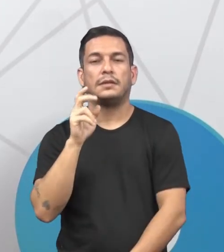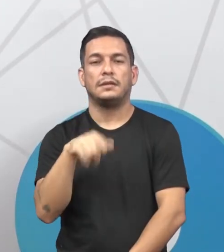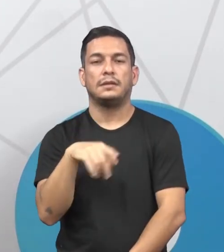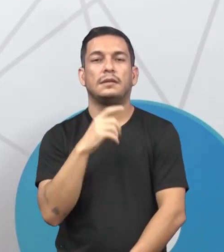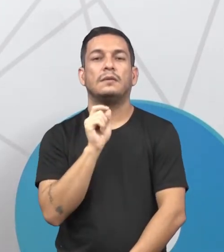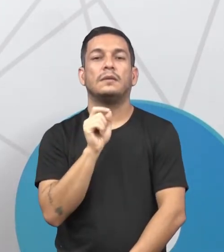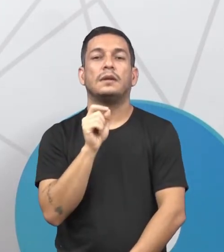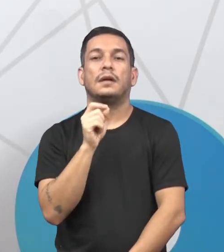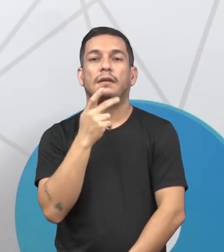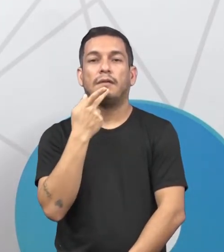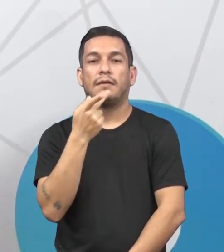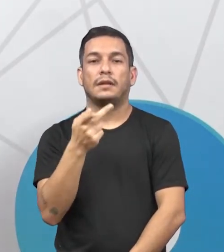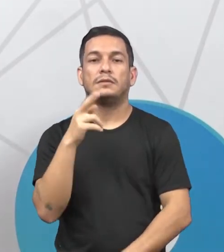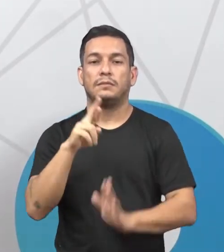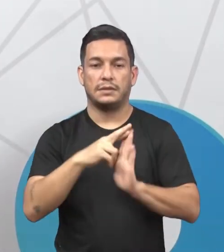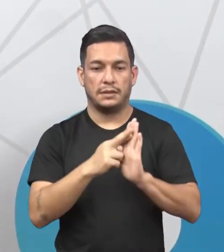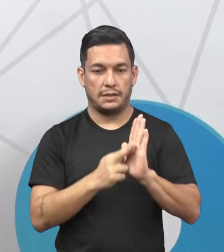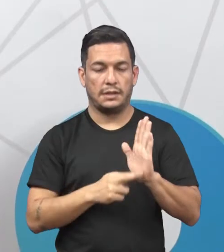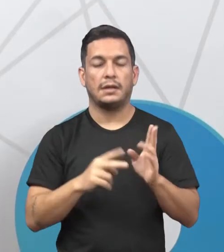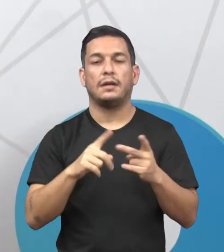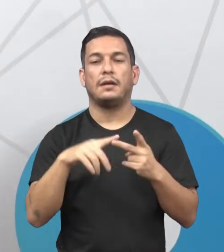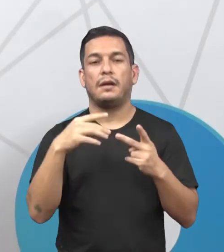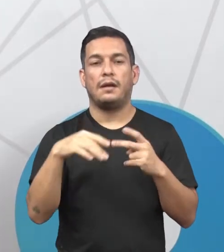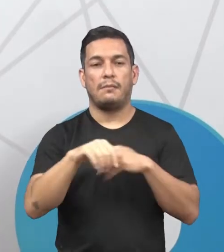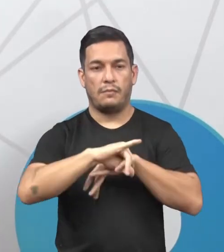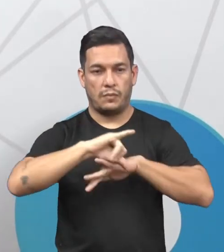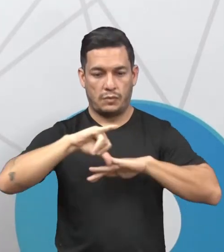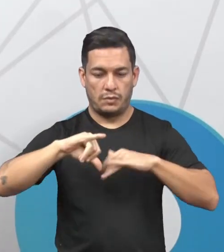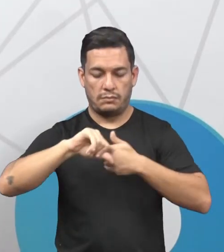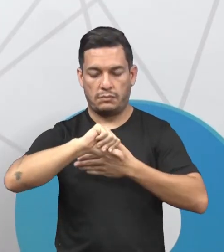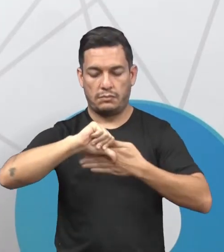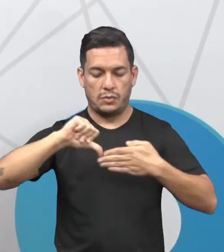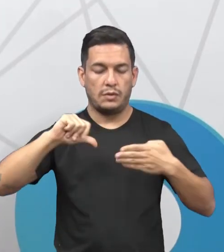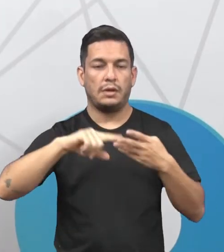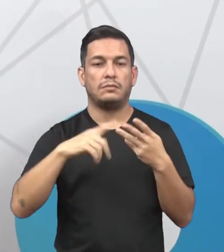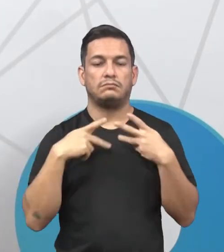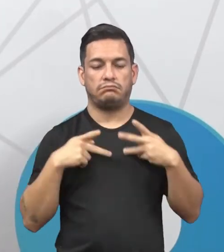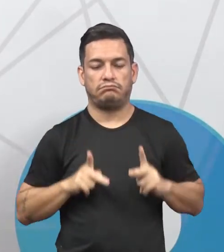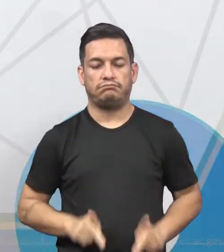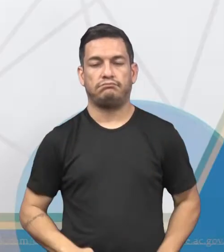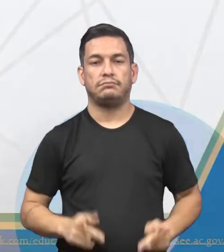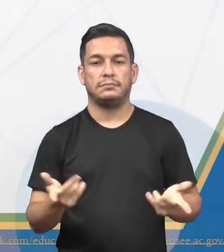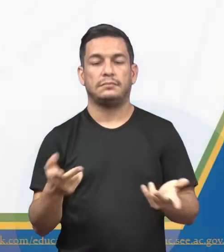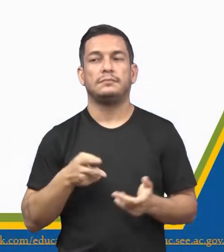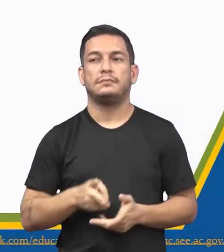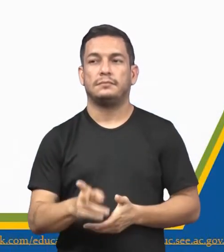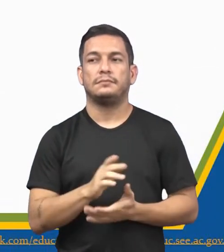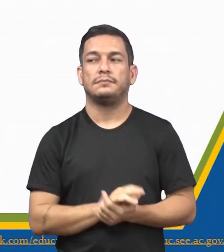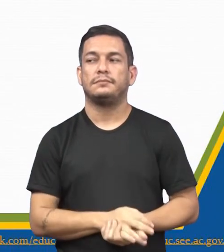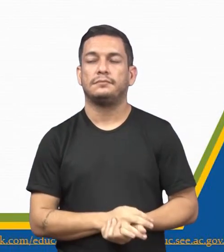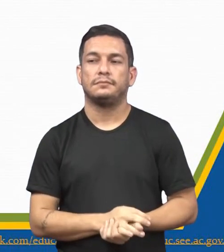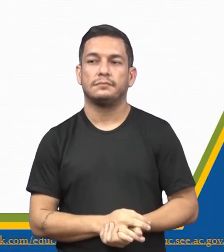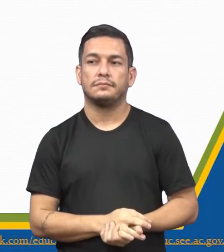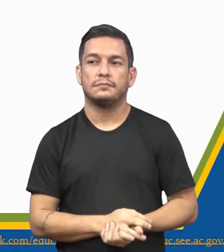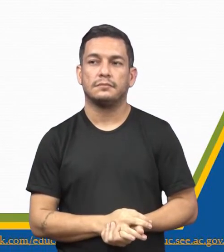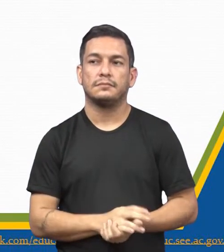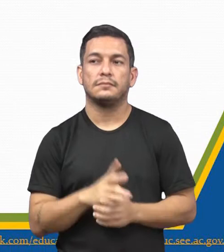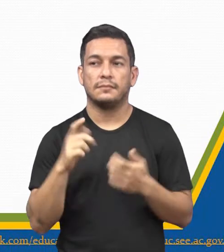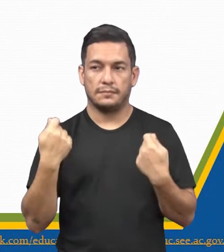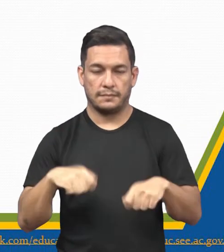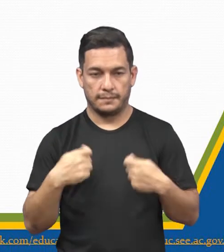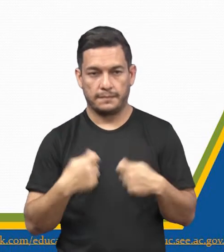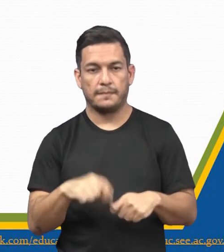ele sempre vai falar sobre regras, sobre moral, sobre conduta, tá? Continuando na questão. Era